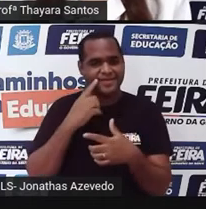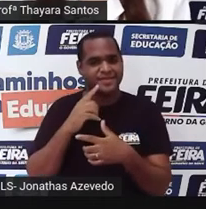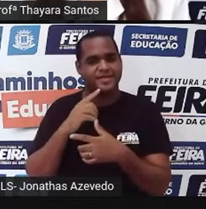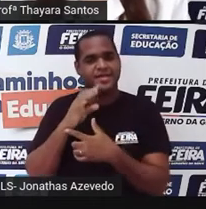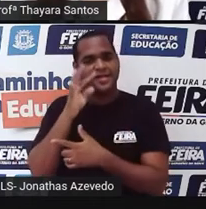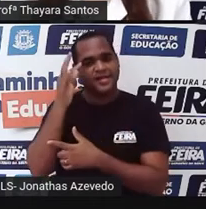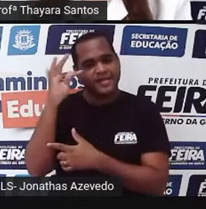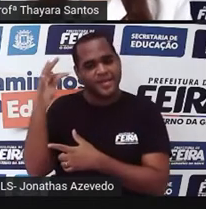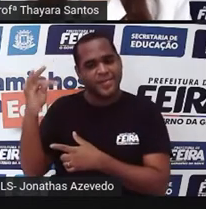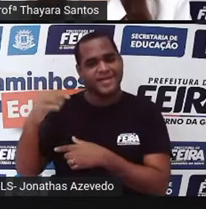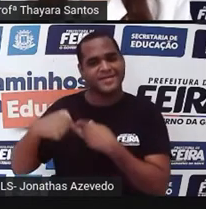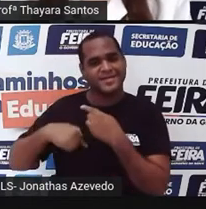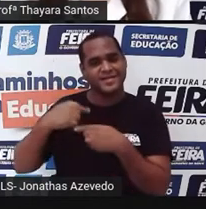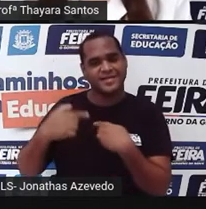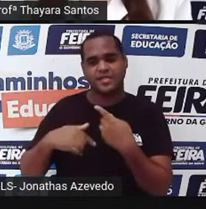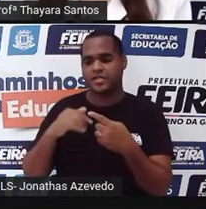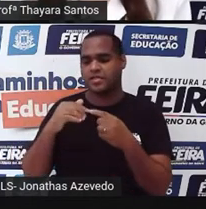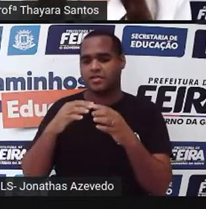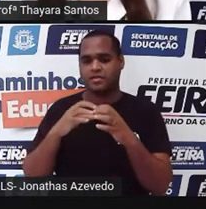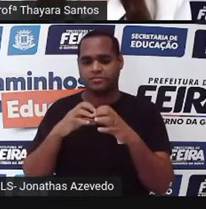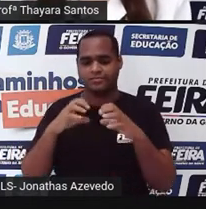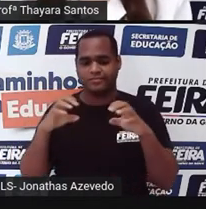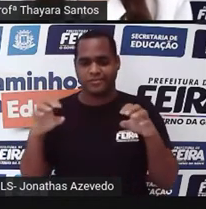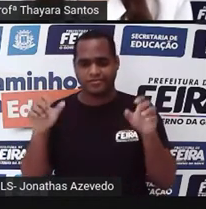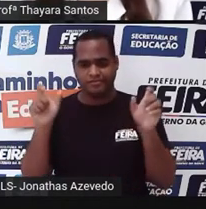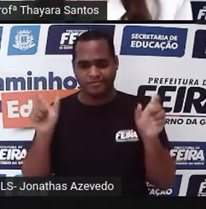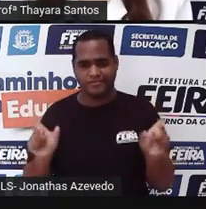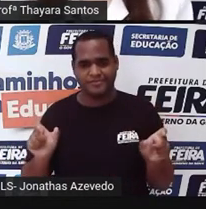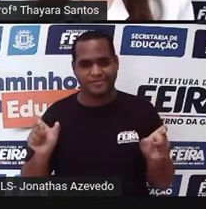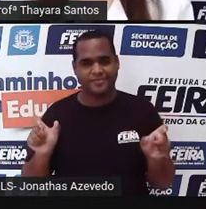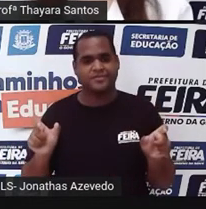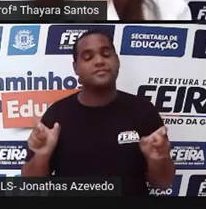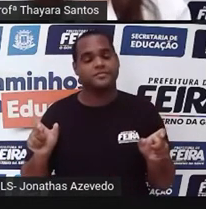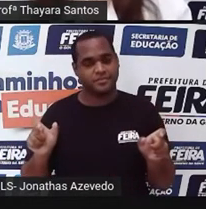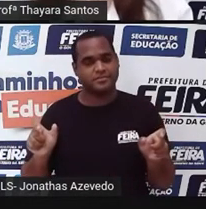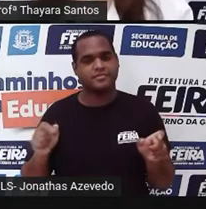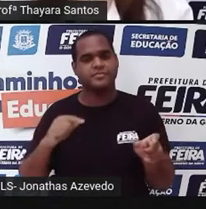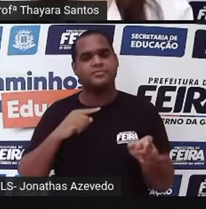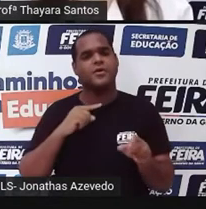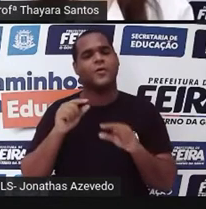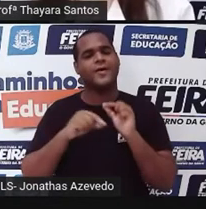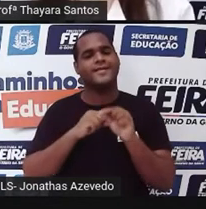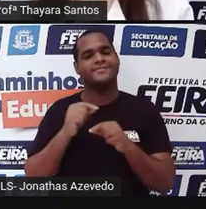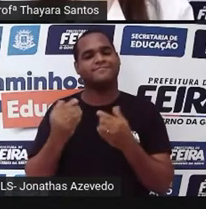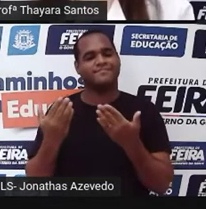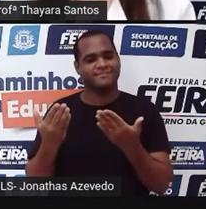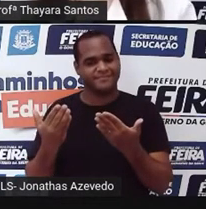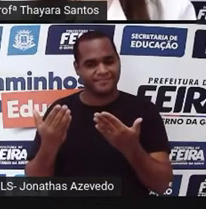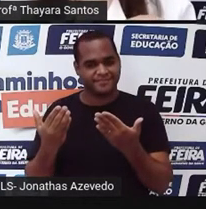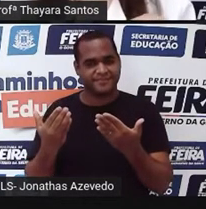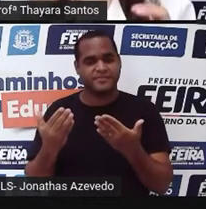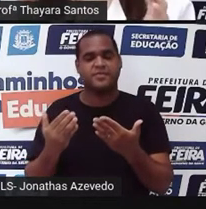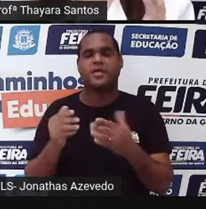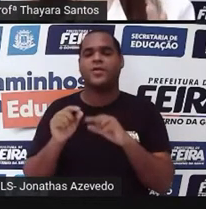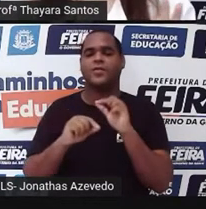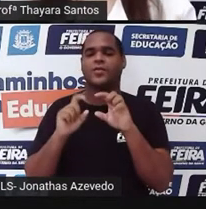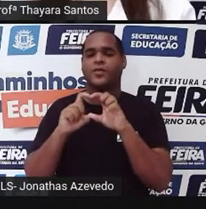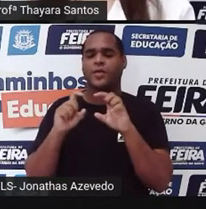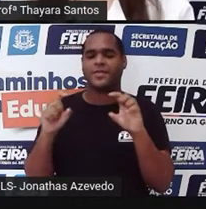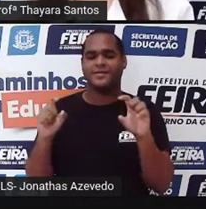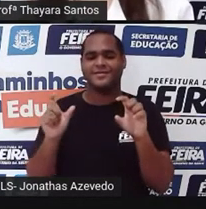gênica. E a gente também tem a clonagem. Primeiro que a gente vai falar hoje são os transgênicos. A palavra